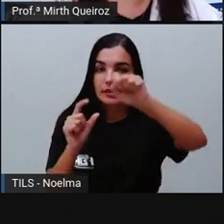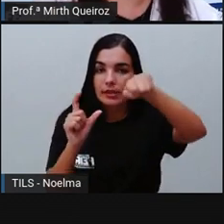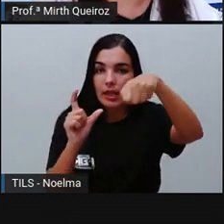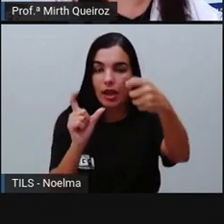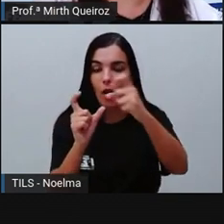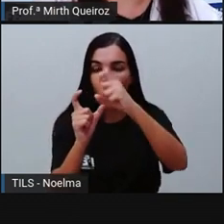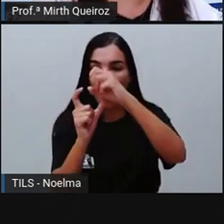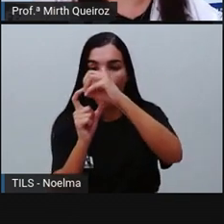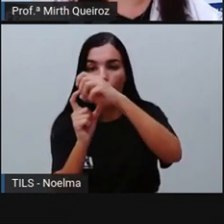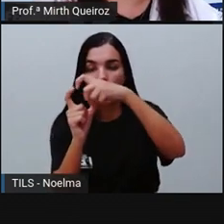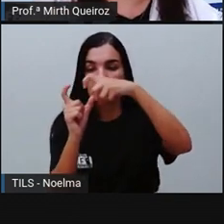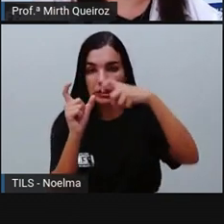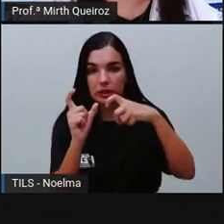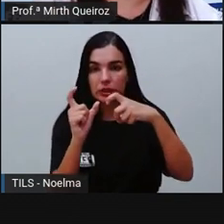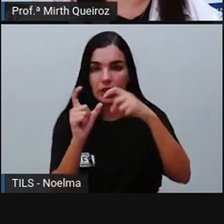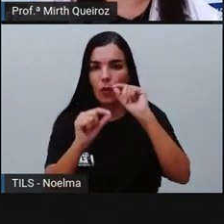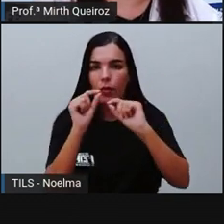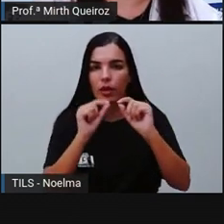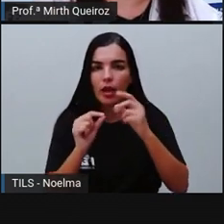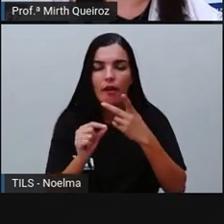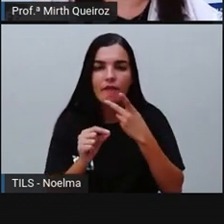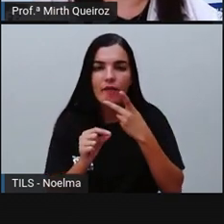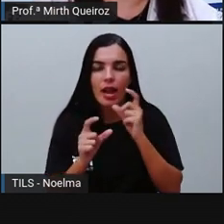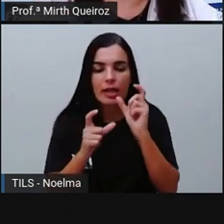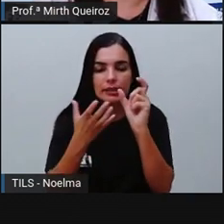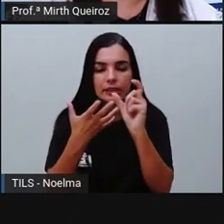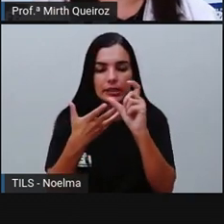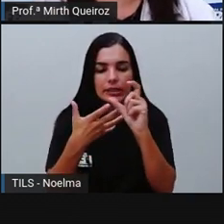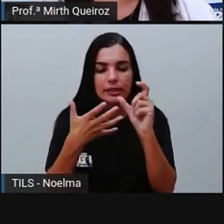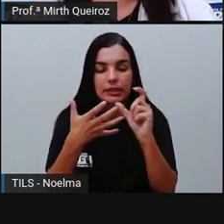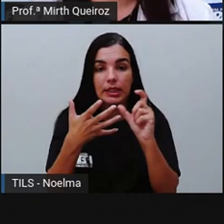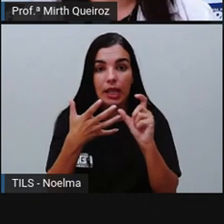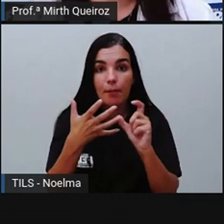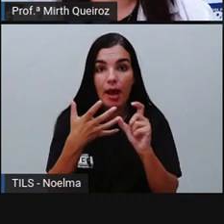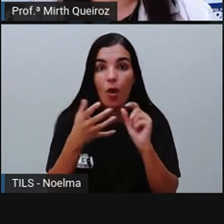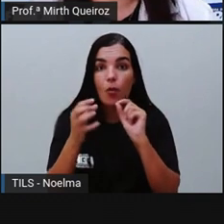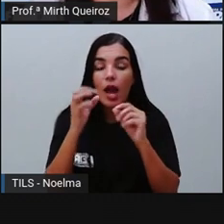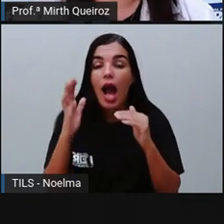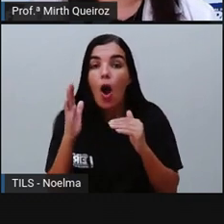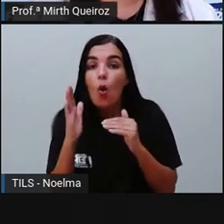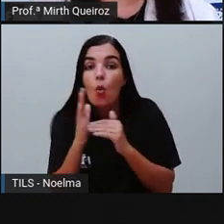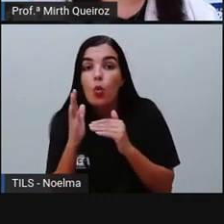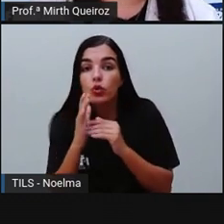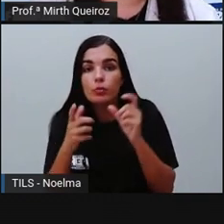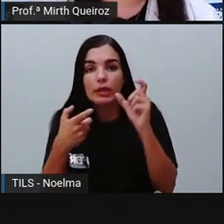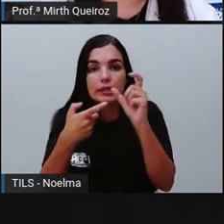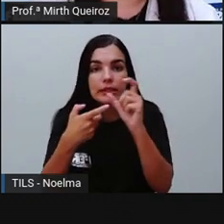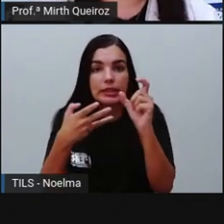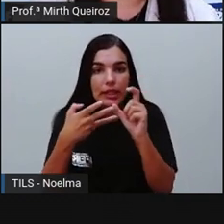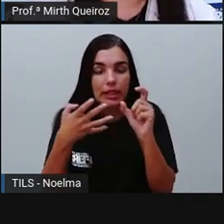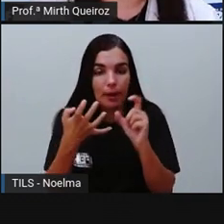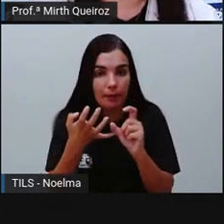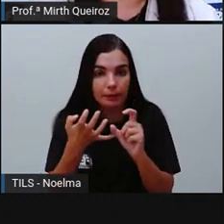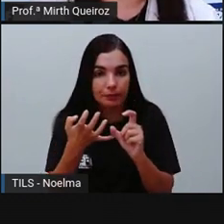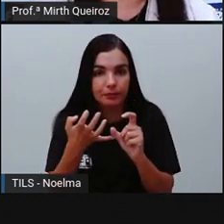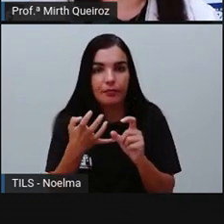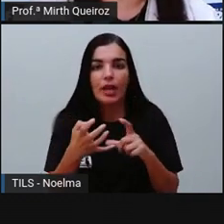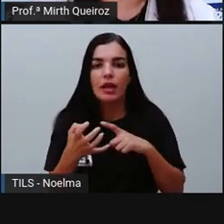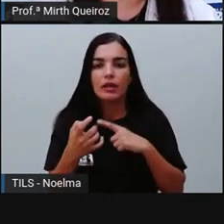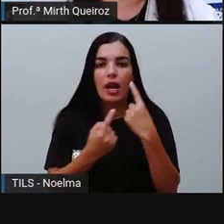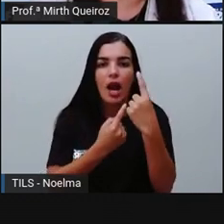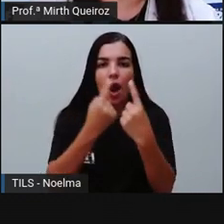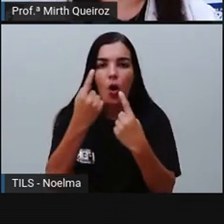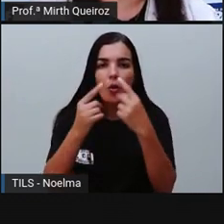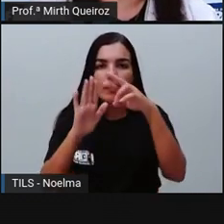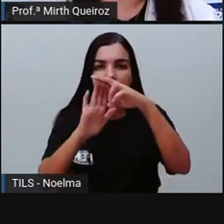a sílaba, né? Que é dita com maior intensidade, é a última sílaba, né? E aí, a gente vai ver algumas